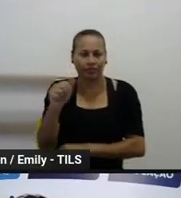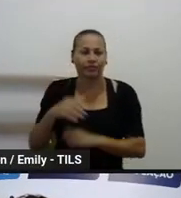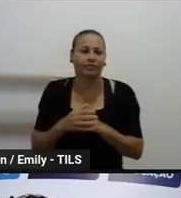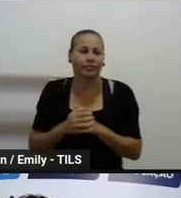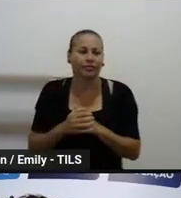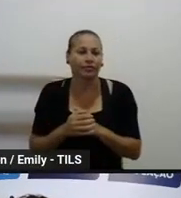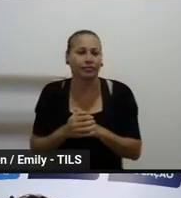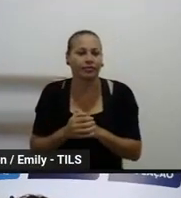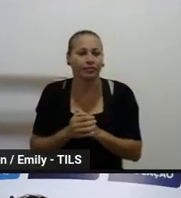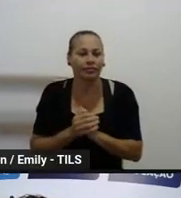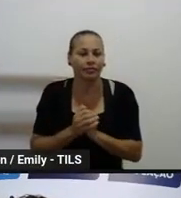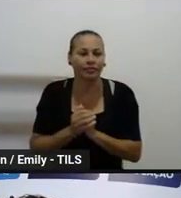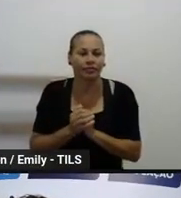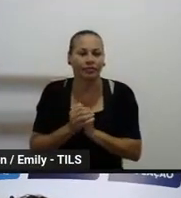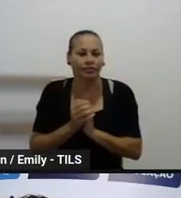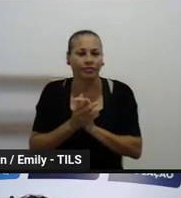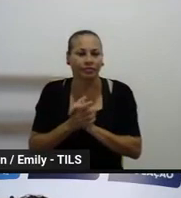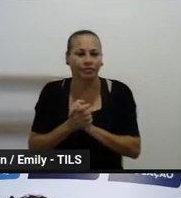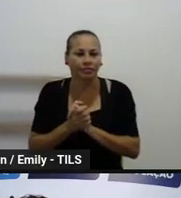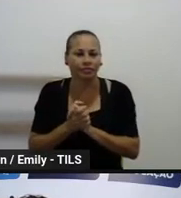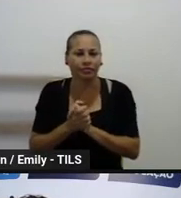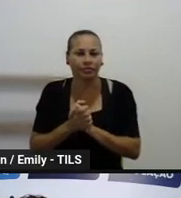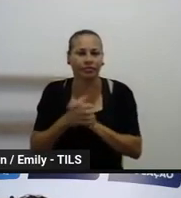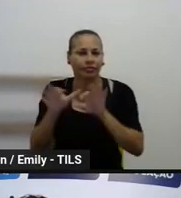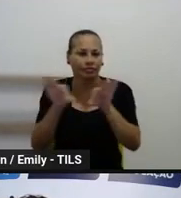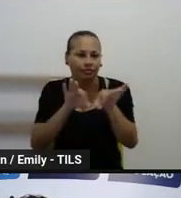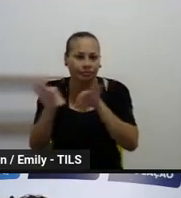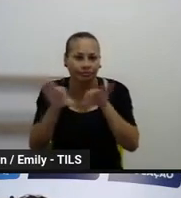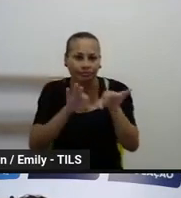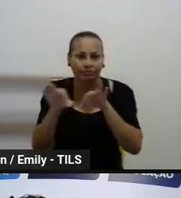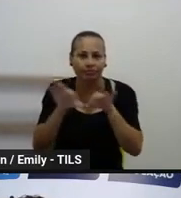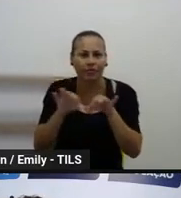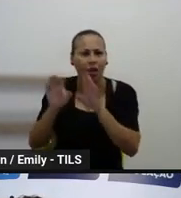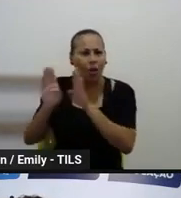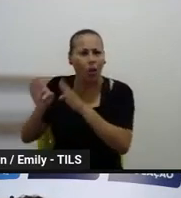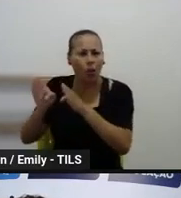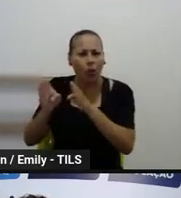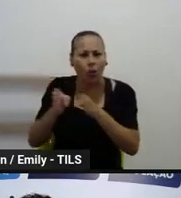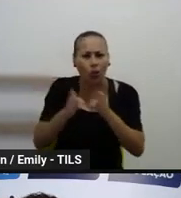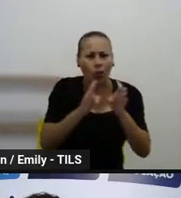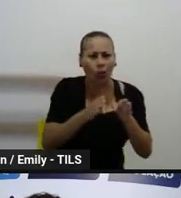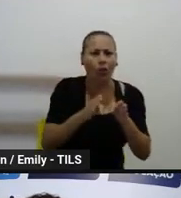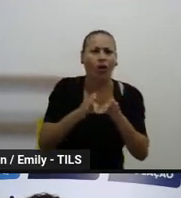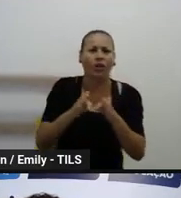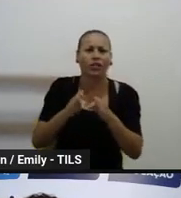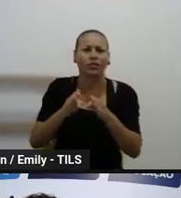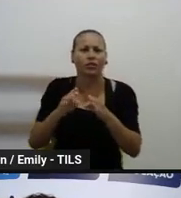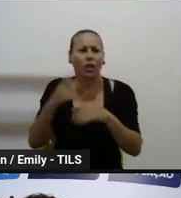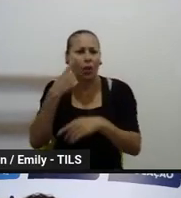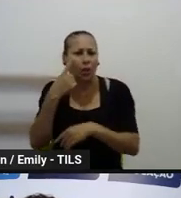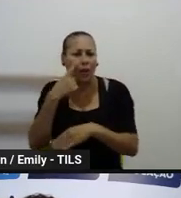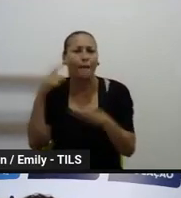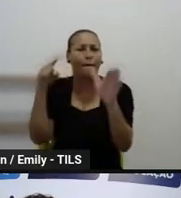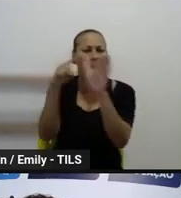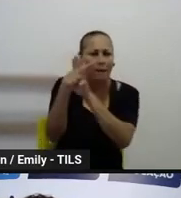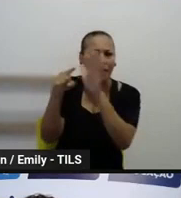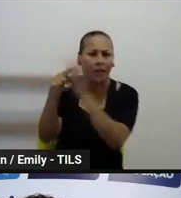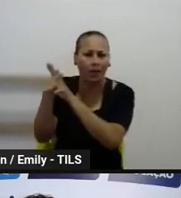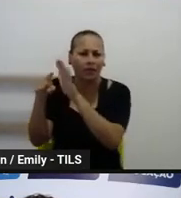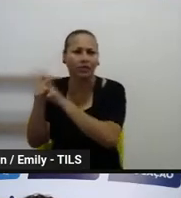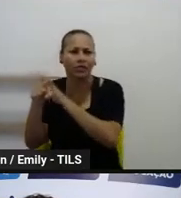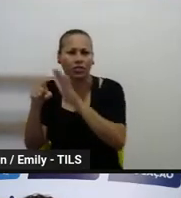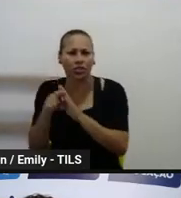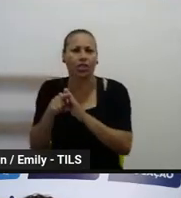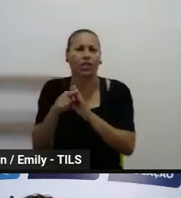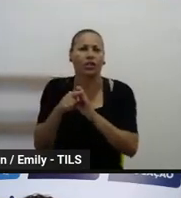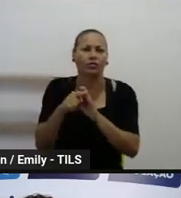alguém, tanto em relação ao programa, quanto em relação aos estudantes internacionais, em tudo, enfim, vocês podem estar entrando em contato com